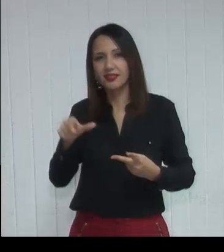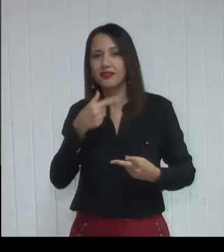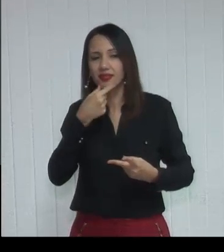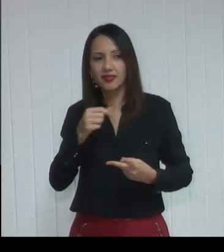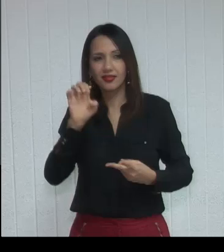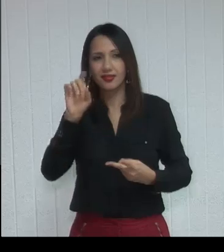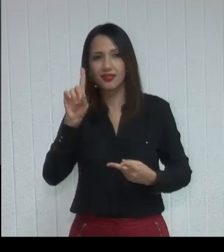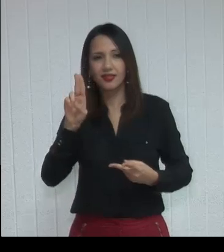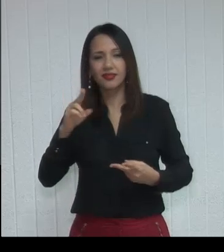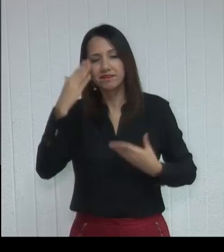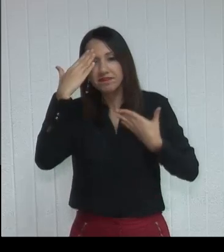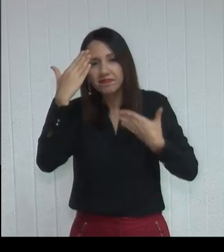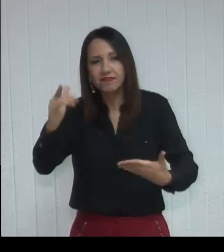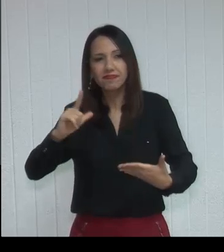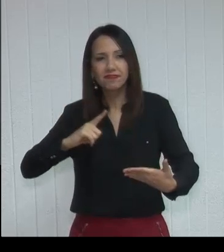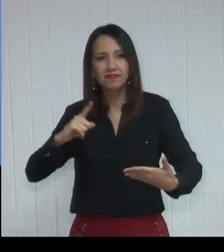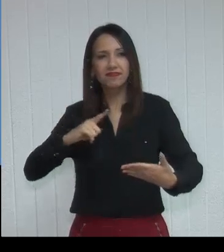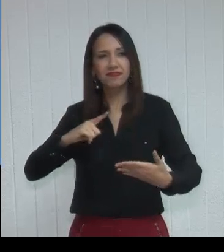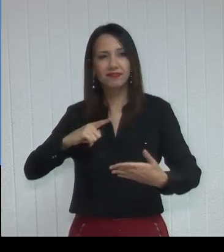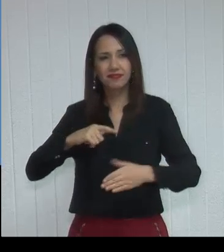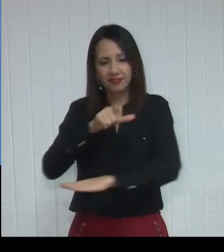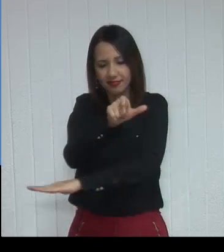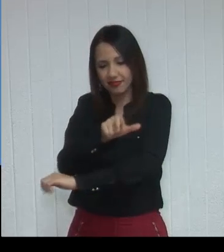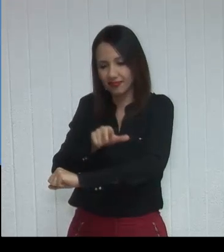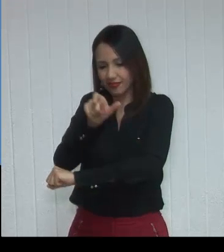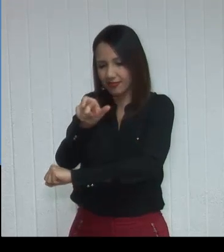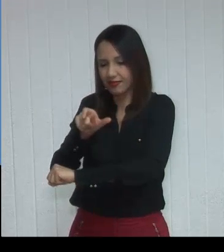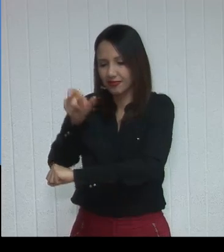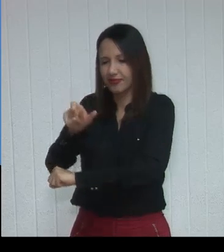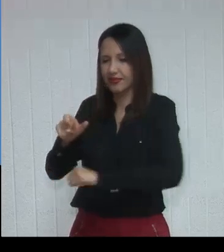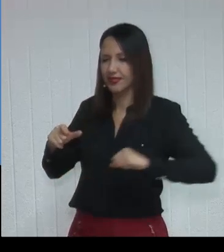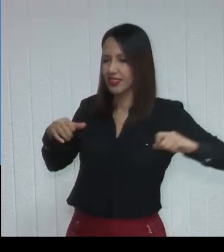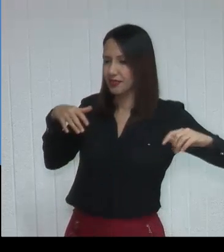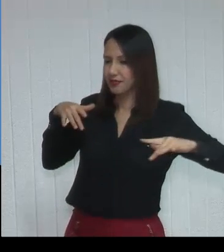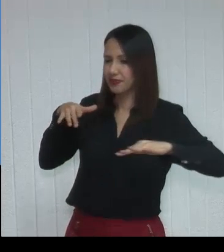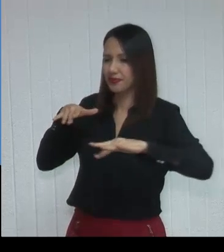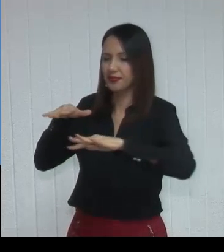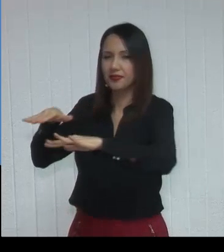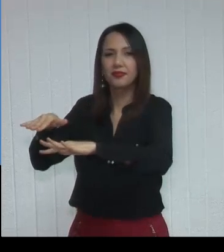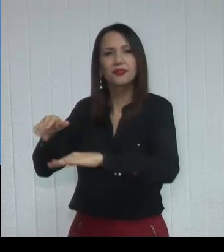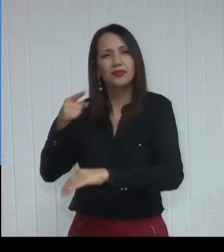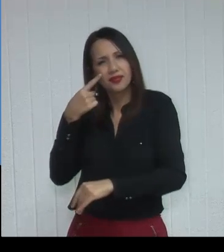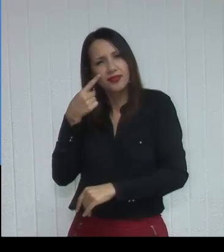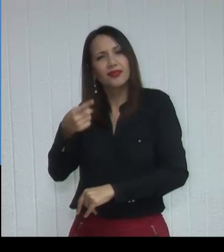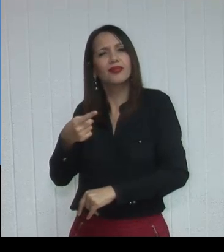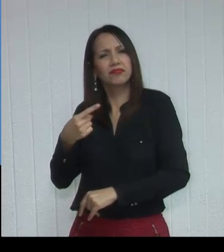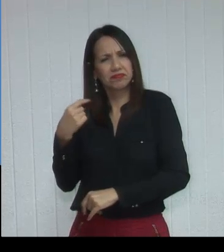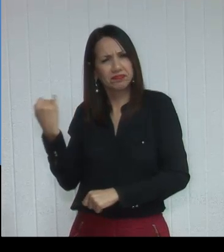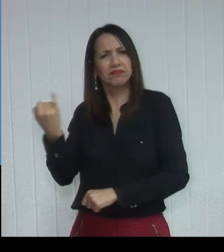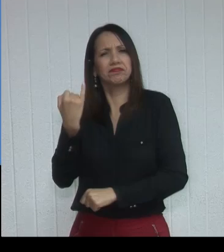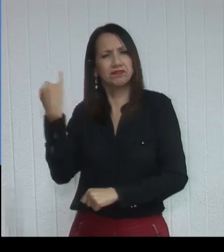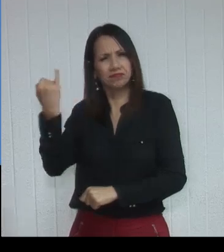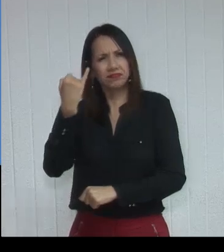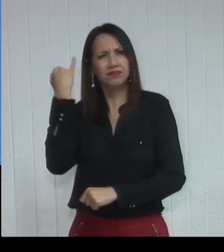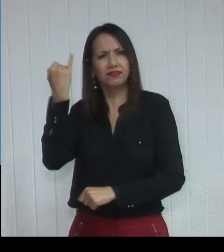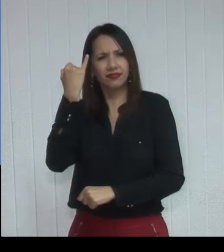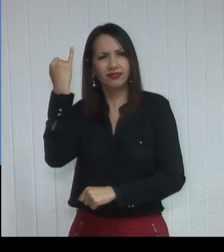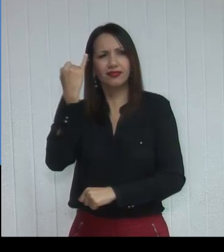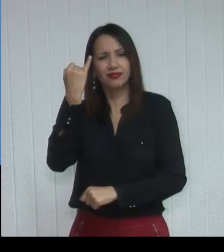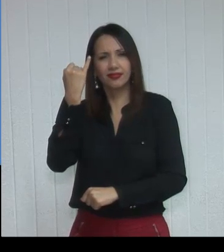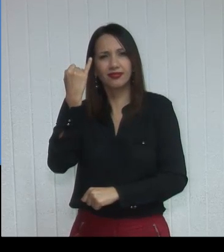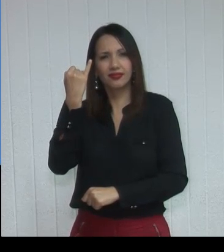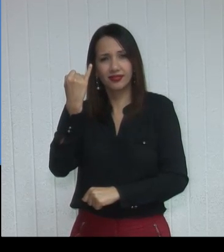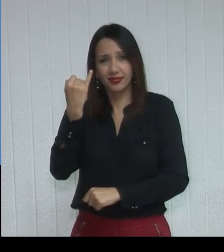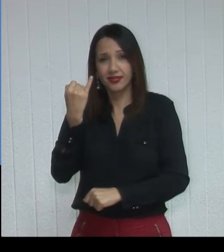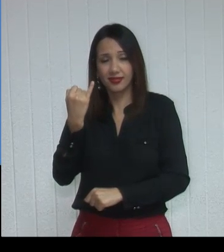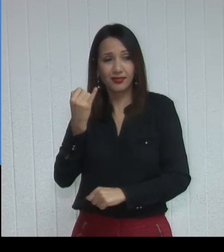hoje eu vejo, passo sempre nessa avenida e vejo como ela é útil. E reitero, já falei